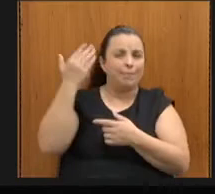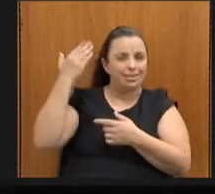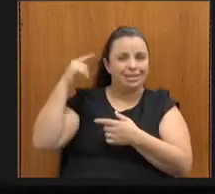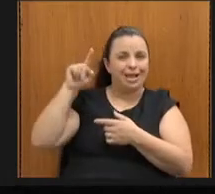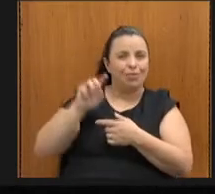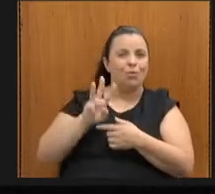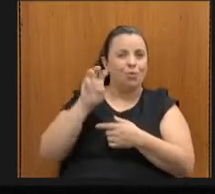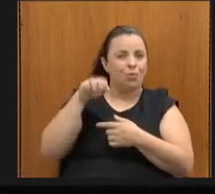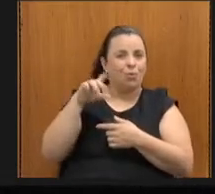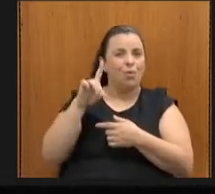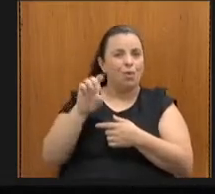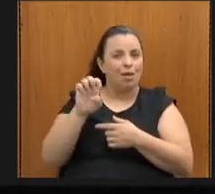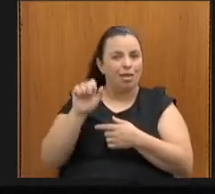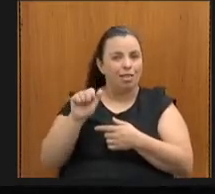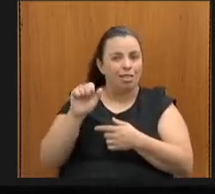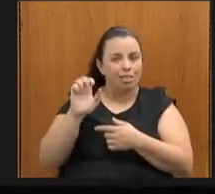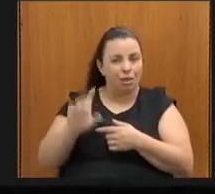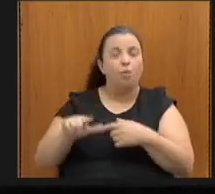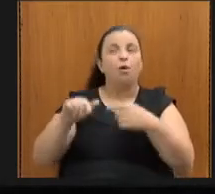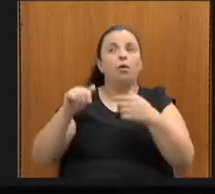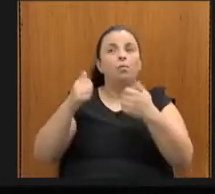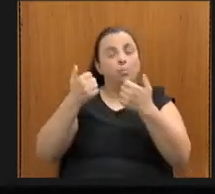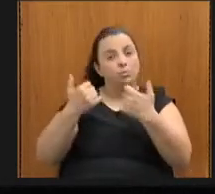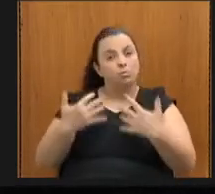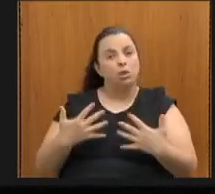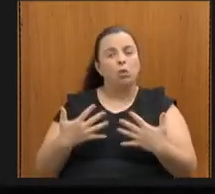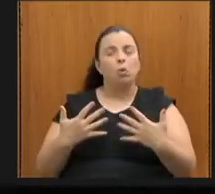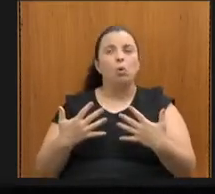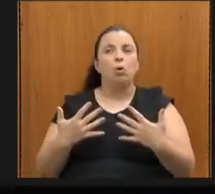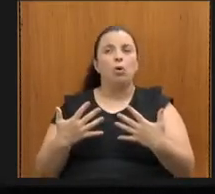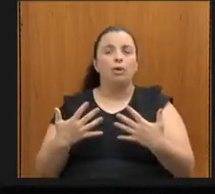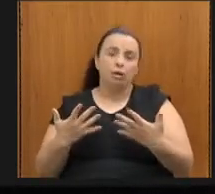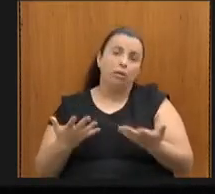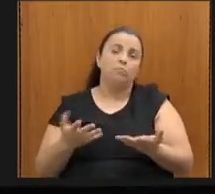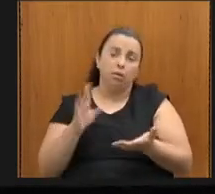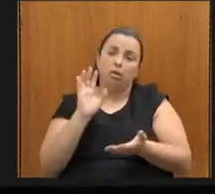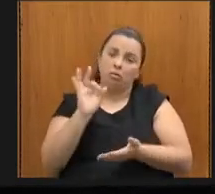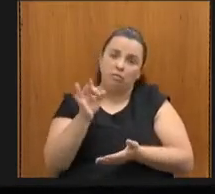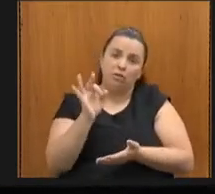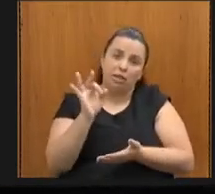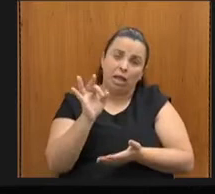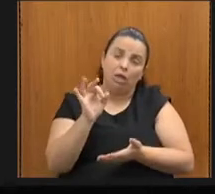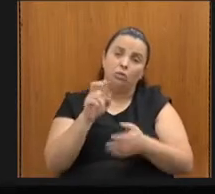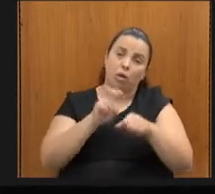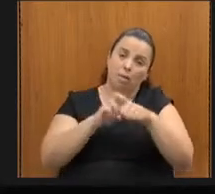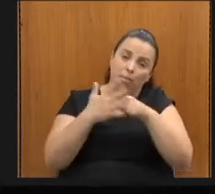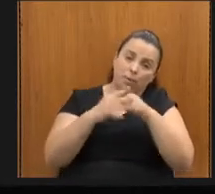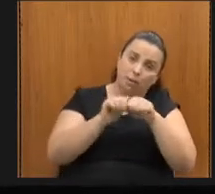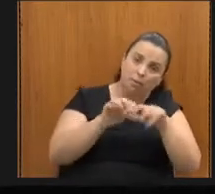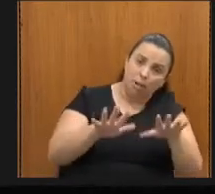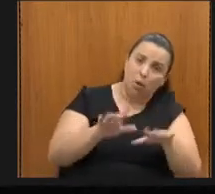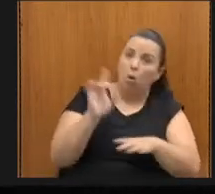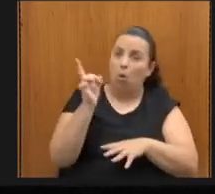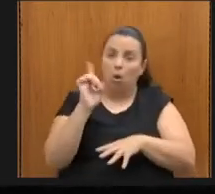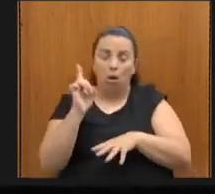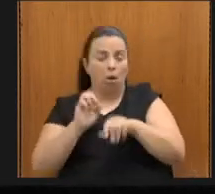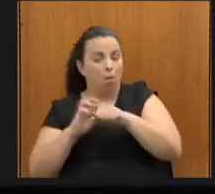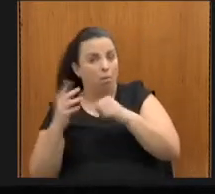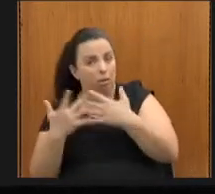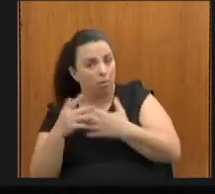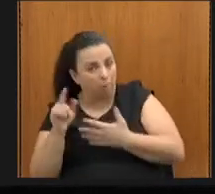que realmente com pandemia ou sem pandemia, a responsabilidade da gente é plena,